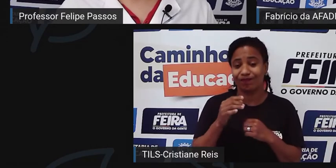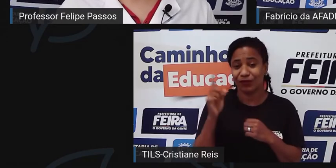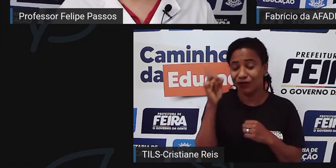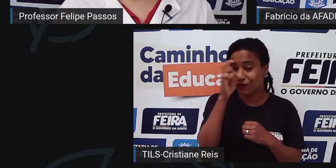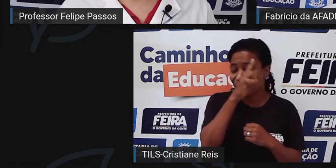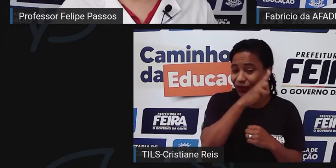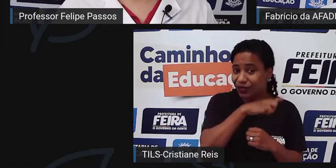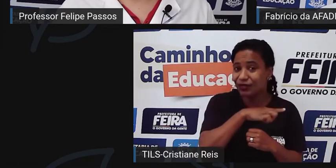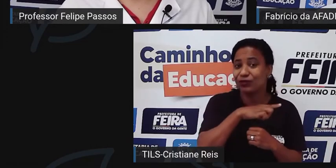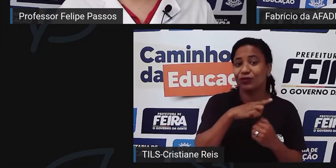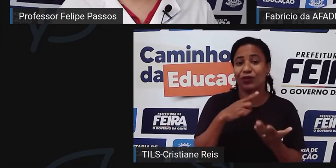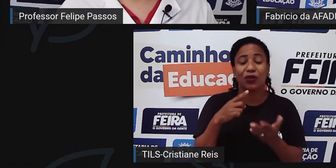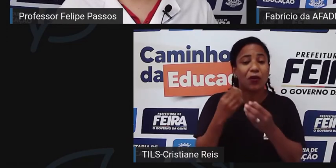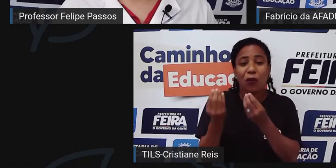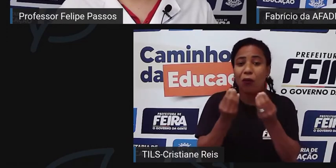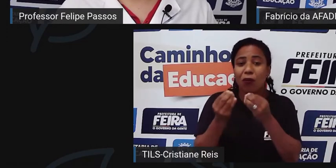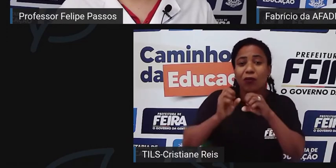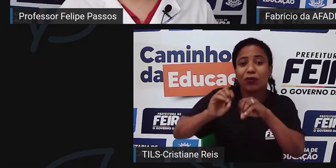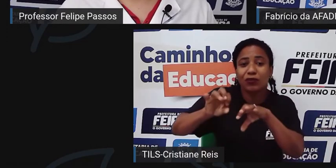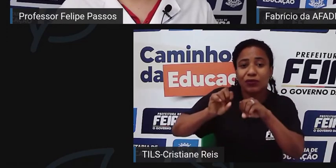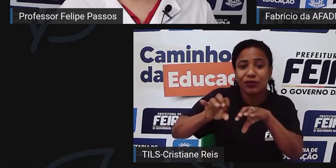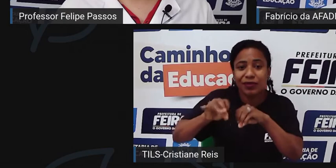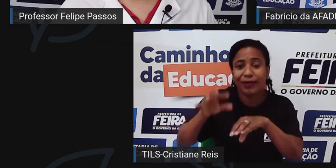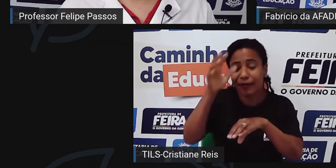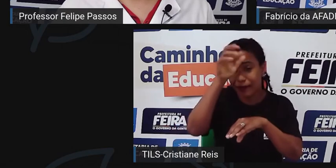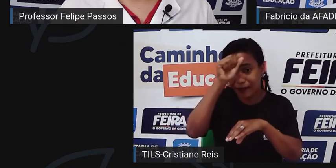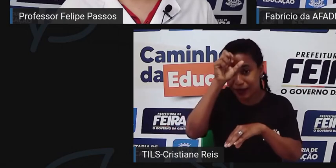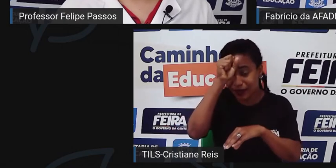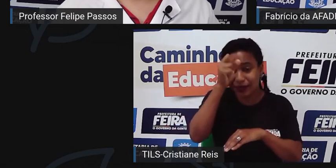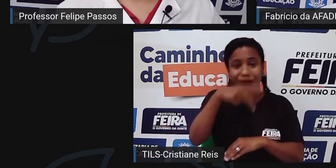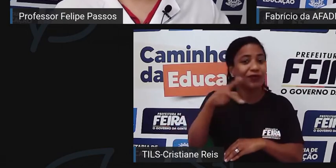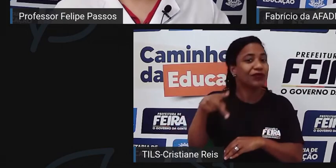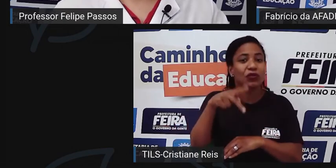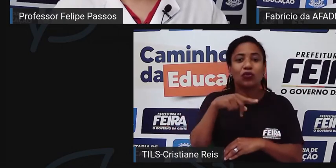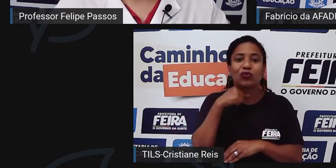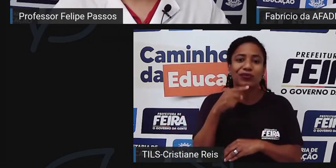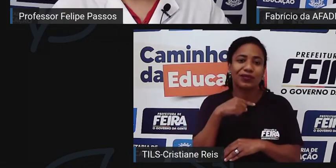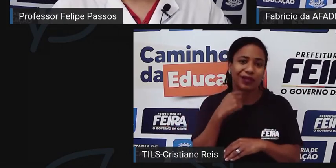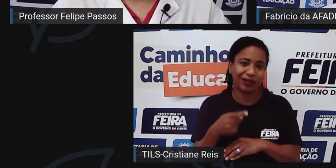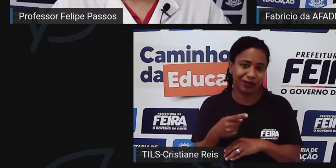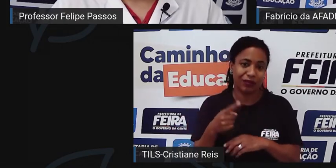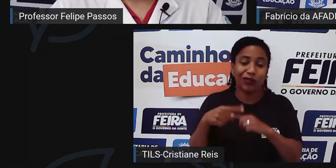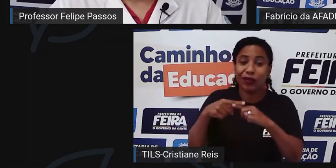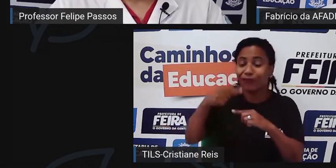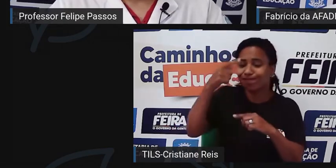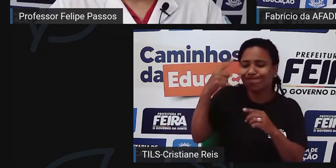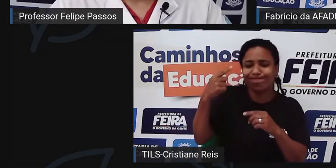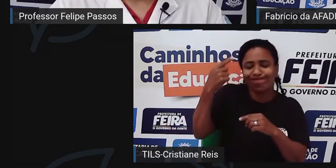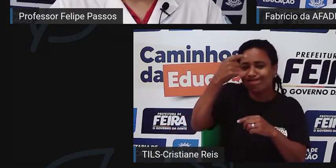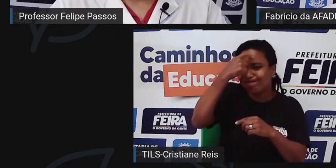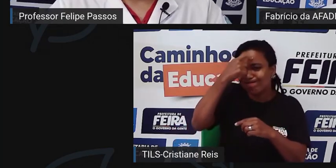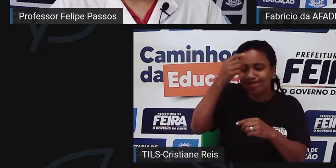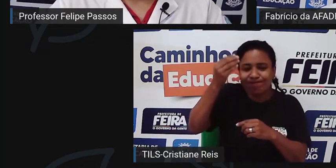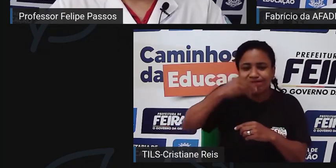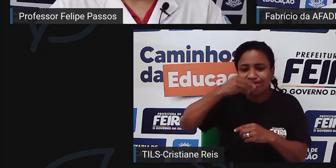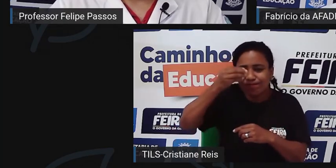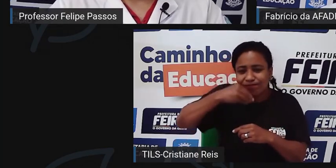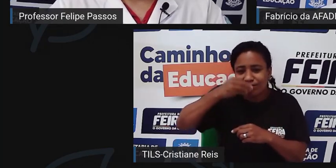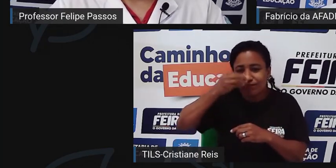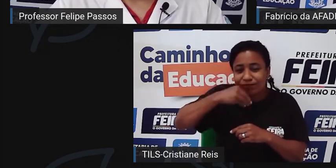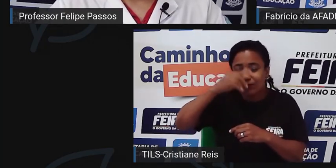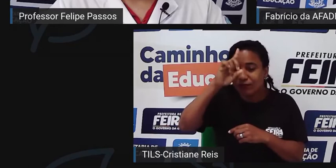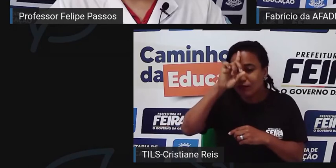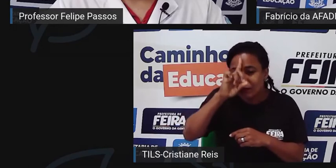consegue acompanhar o ritmo do professor na sala de aula, a gente tem muita, as pessoas que têm doença fosiforme, tem muita